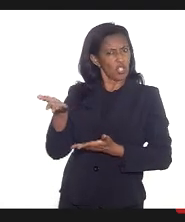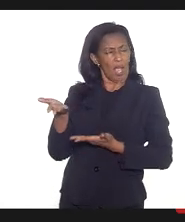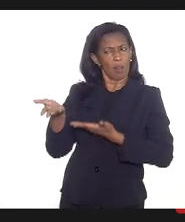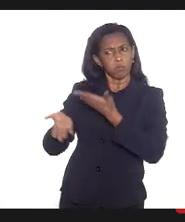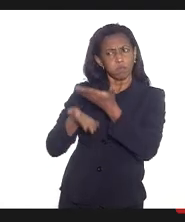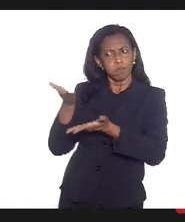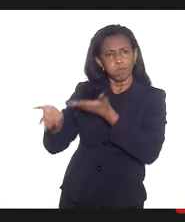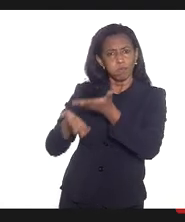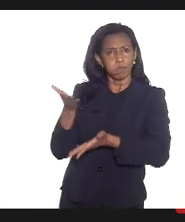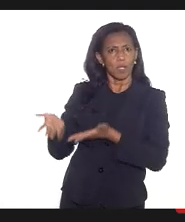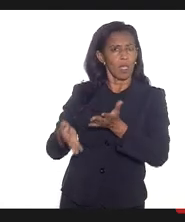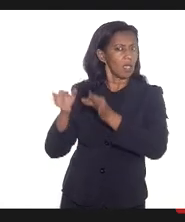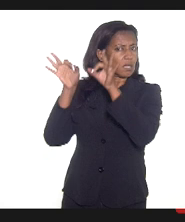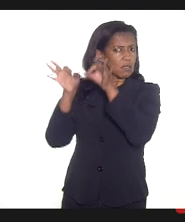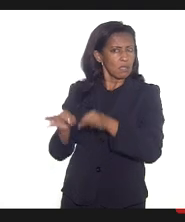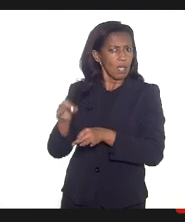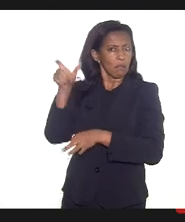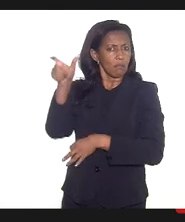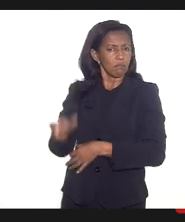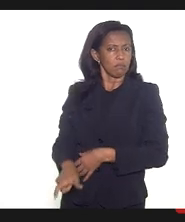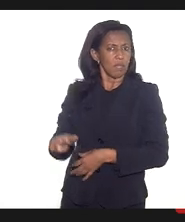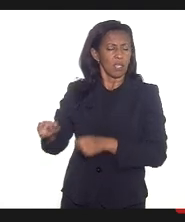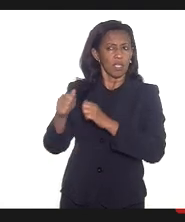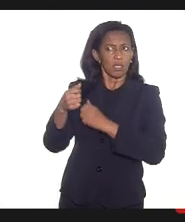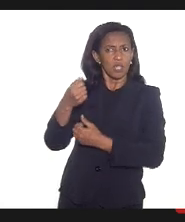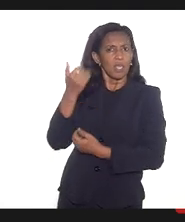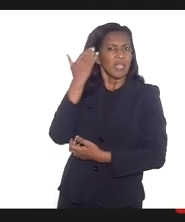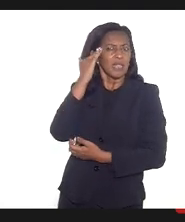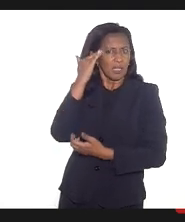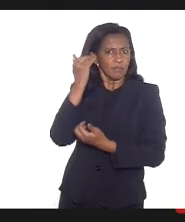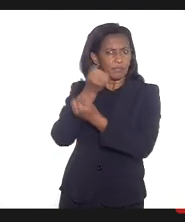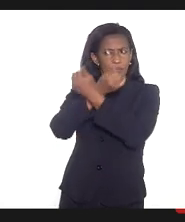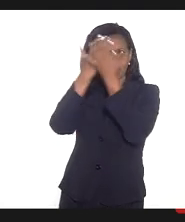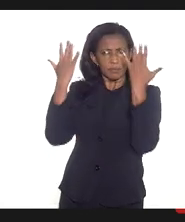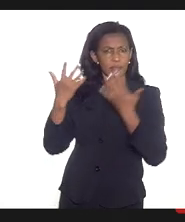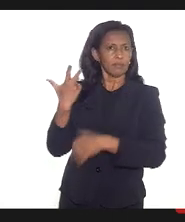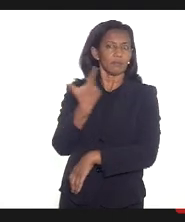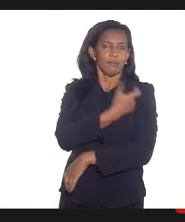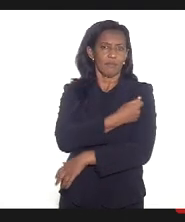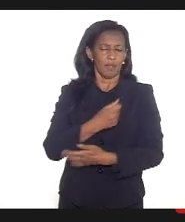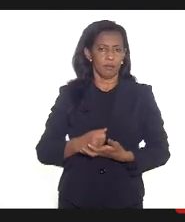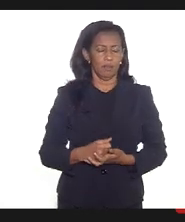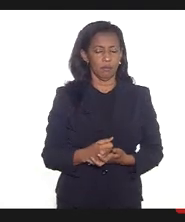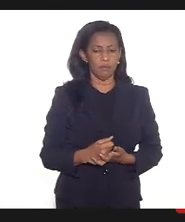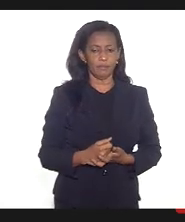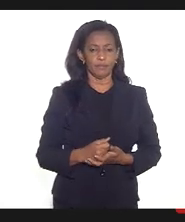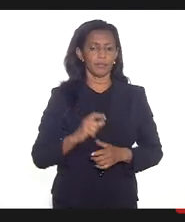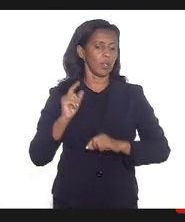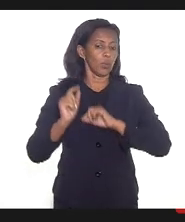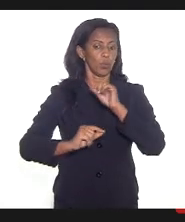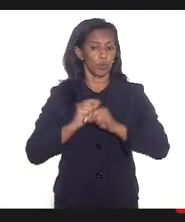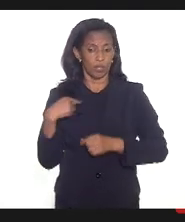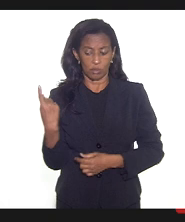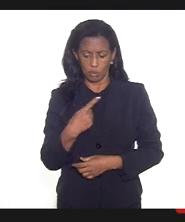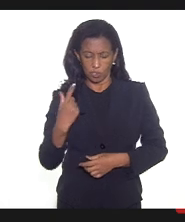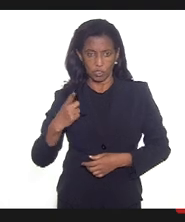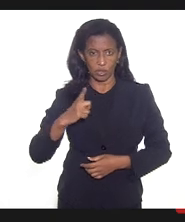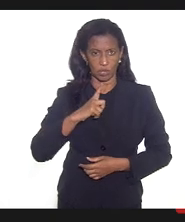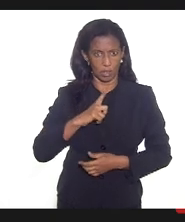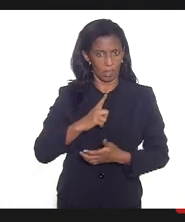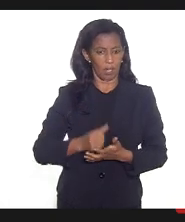e dividamente esclarecidas sobre as vacinas. Então, o que a gente tem, somente